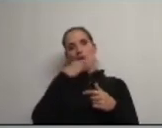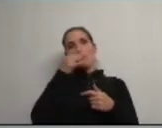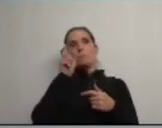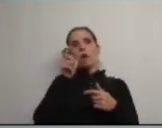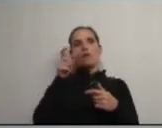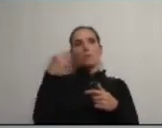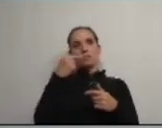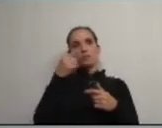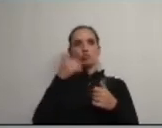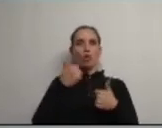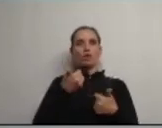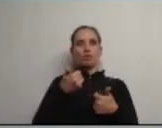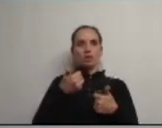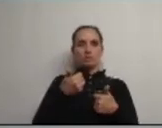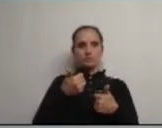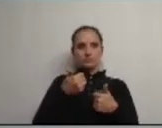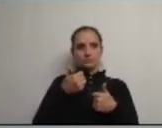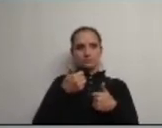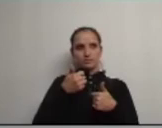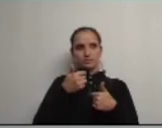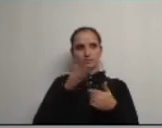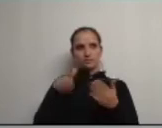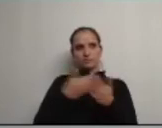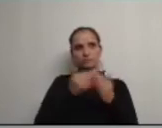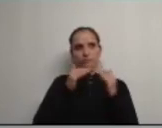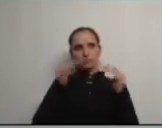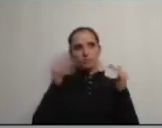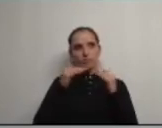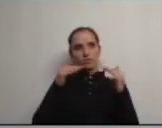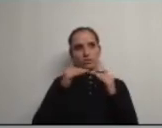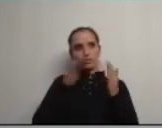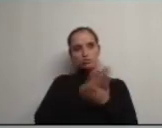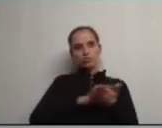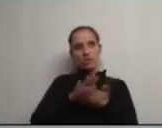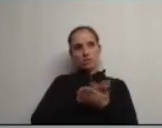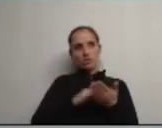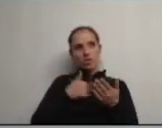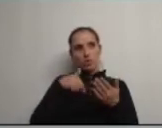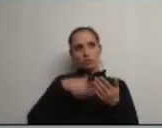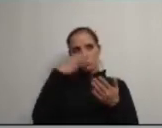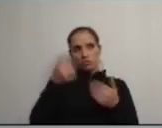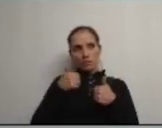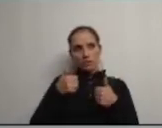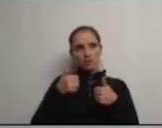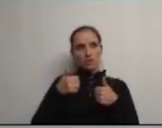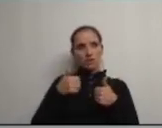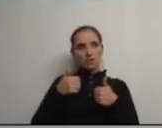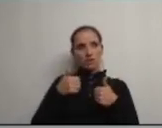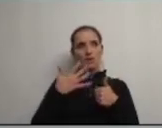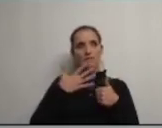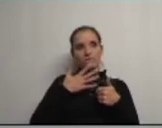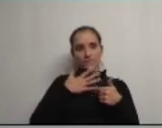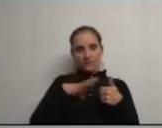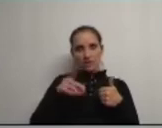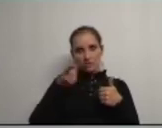menos correta até para dar um certo nível ao Estado da Nação eu hoje estou a comportar bem e portanto queria